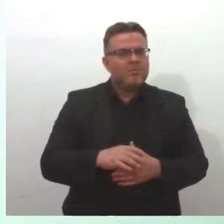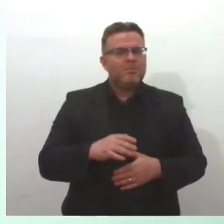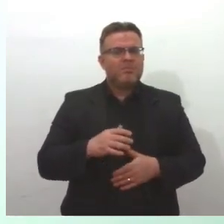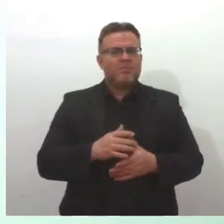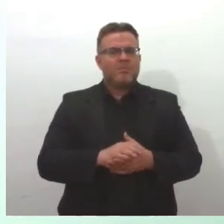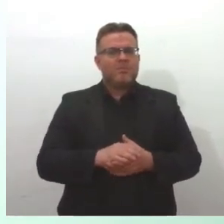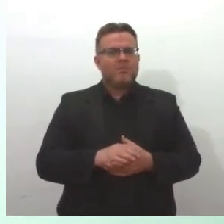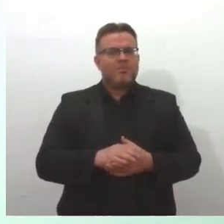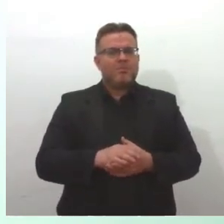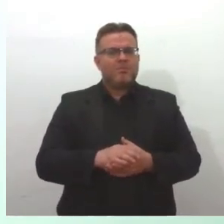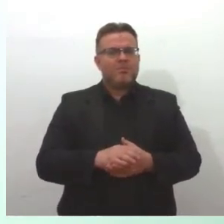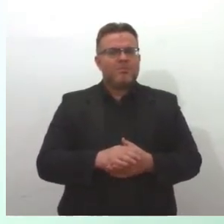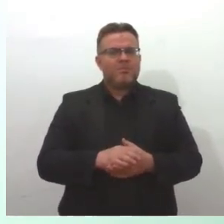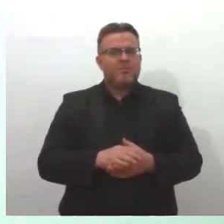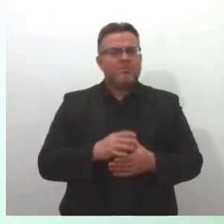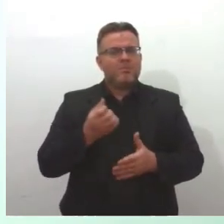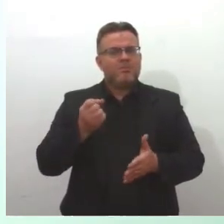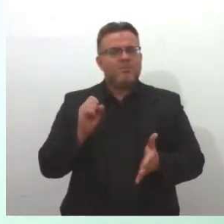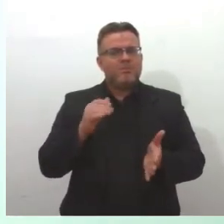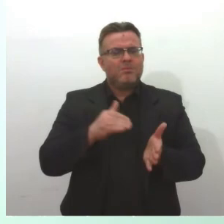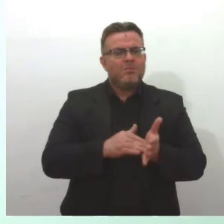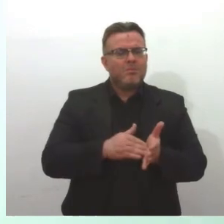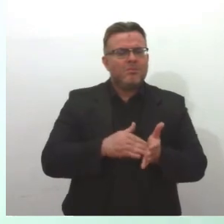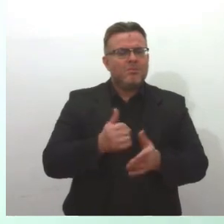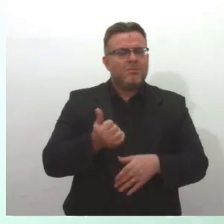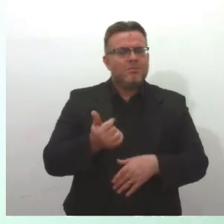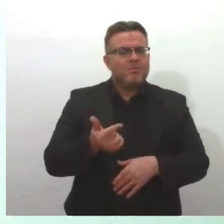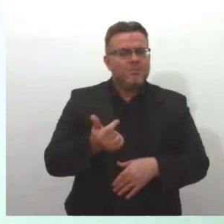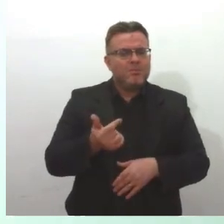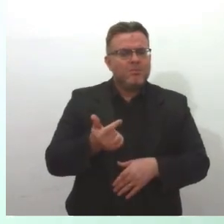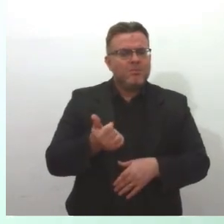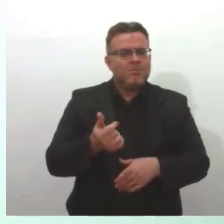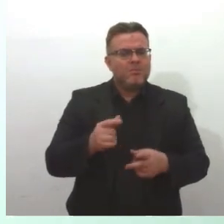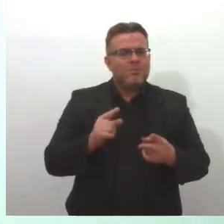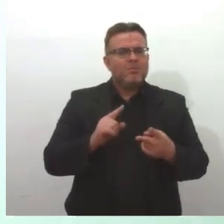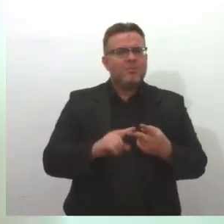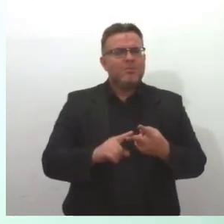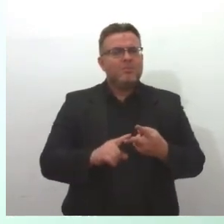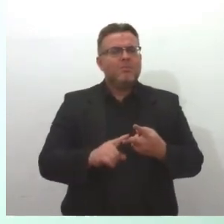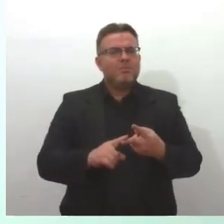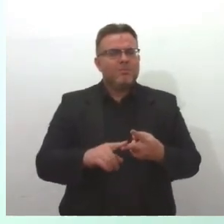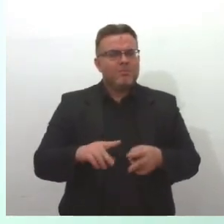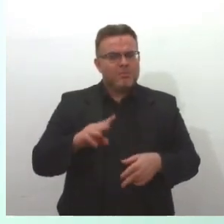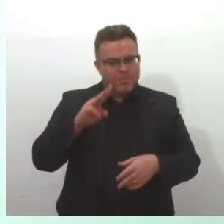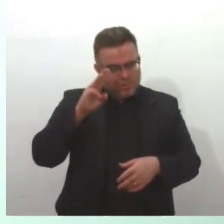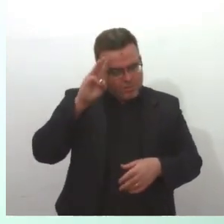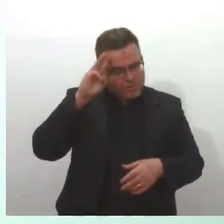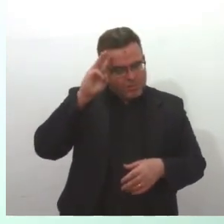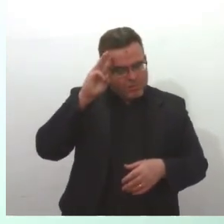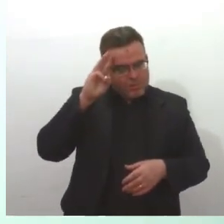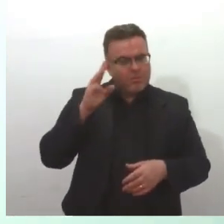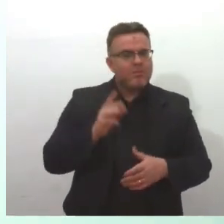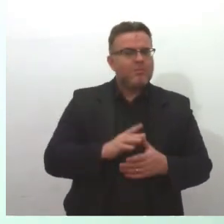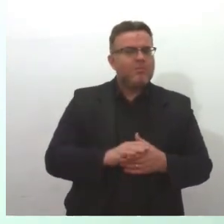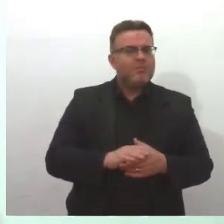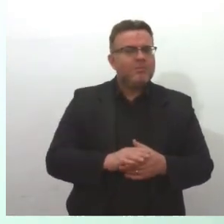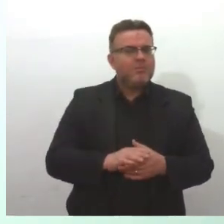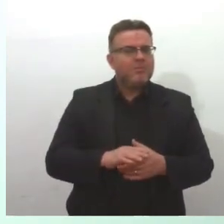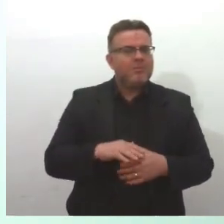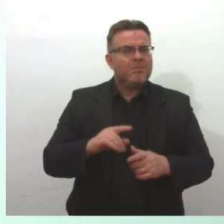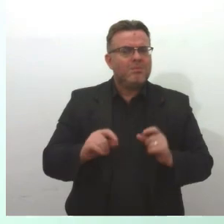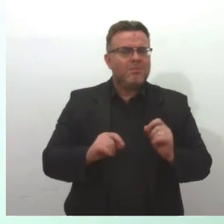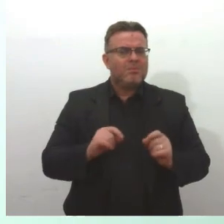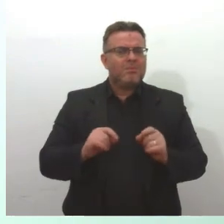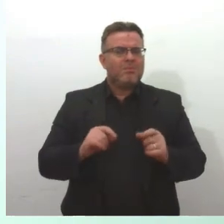horas, os pacientes oncológicos, nas terças e quartas-feiras, podem dirigir-se a esse ponto de atendimento,